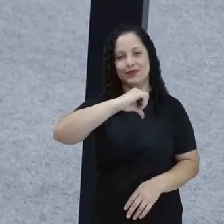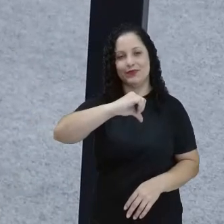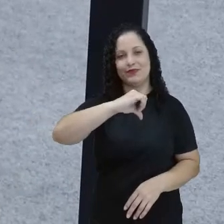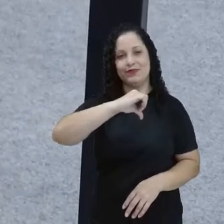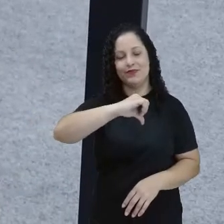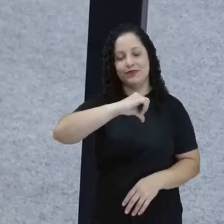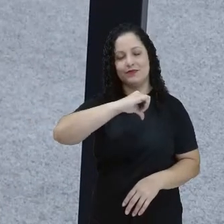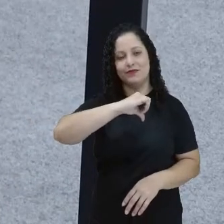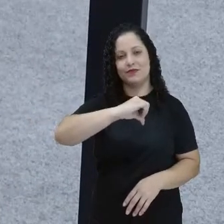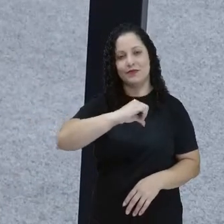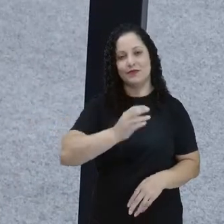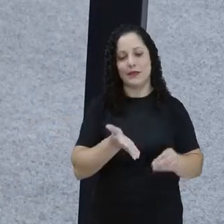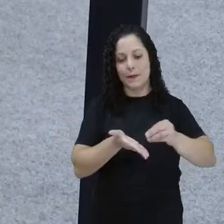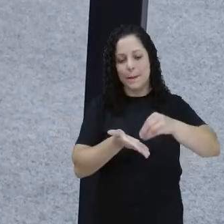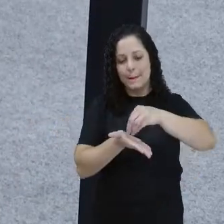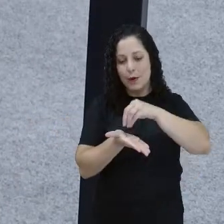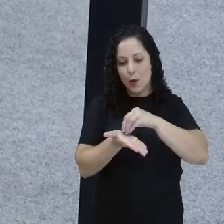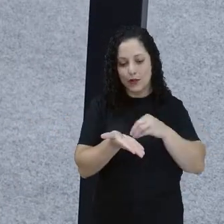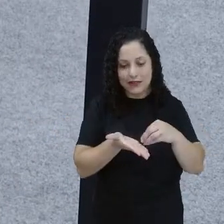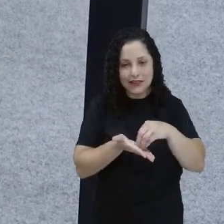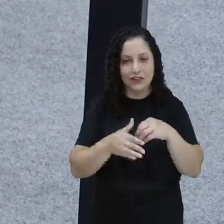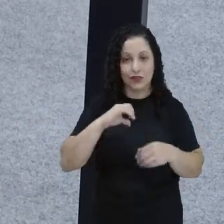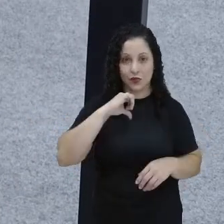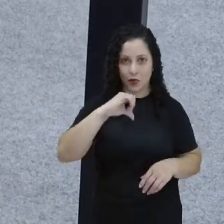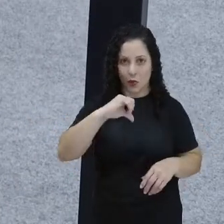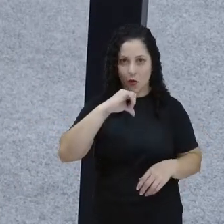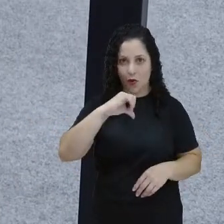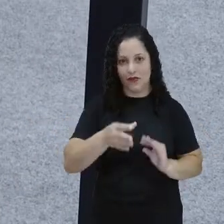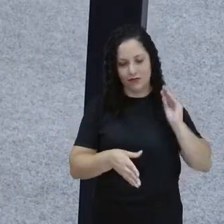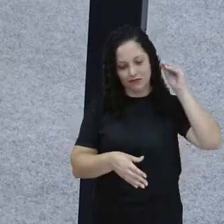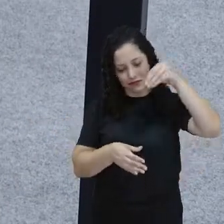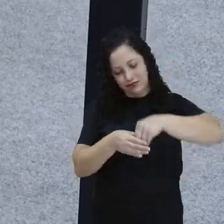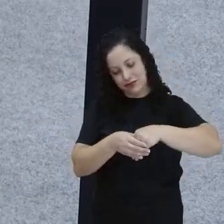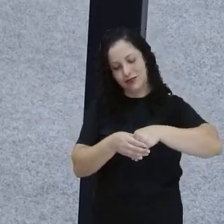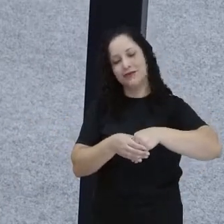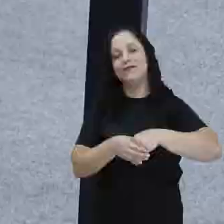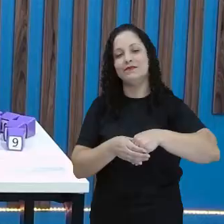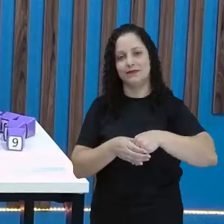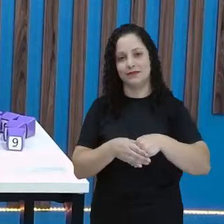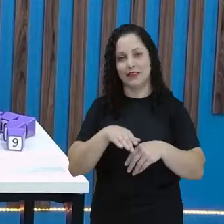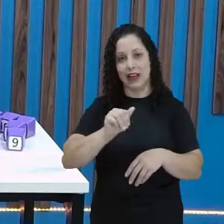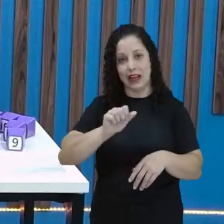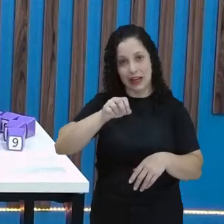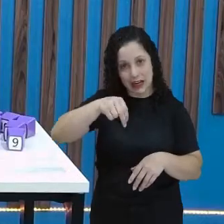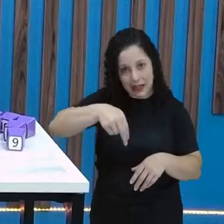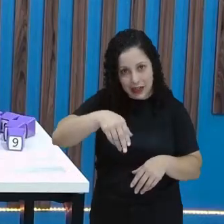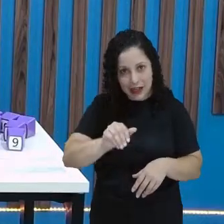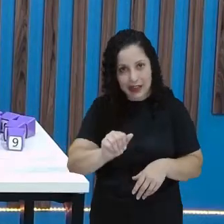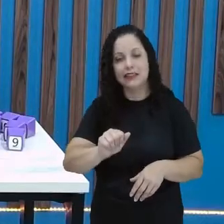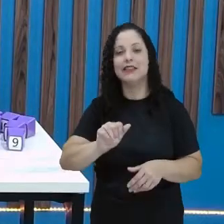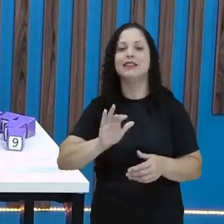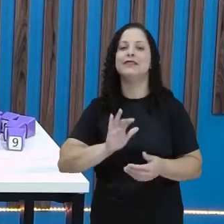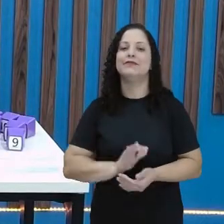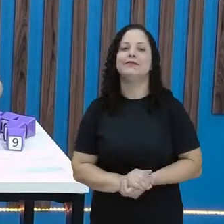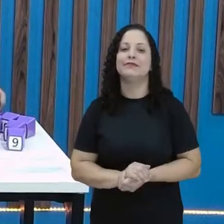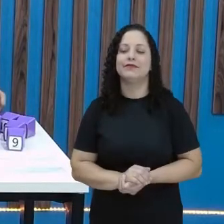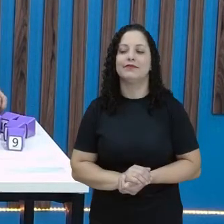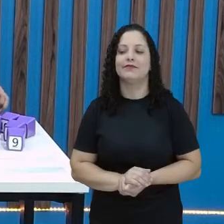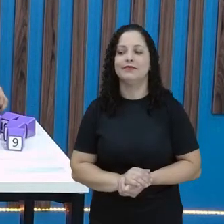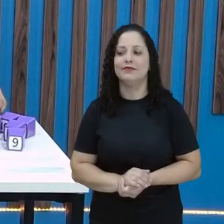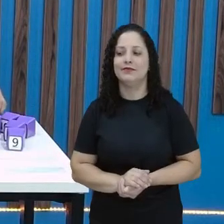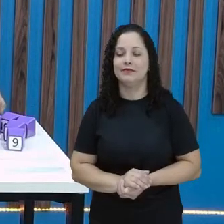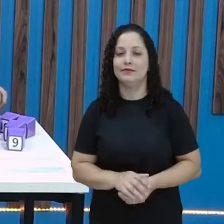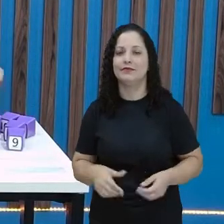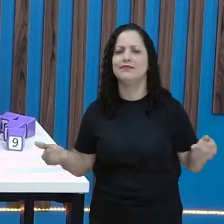tem nove bolinhas, não é Nove bolinhas. vou colocar aqui dentro do saquinho. Esse é o saquinho de Ana, certo?